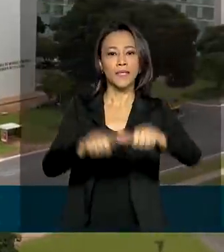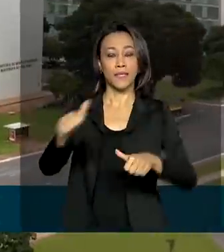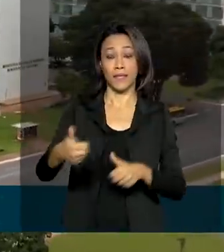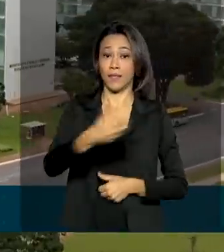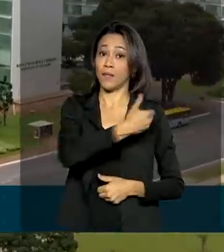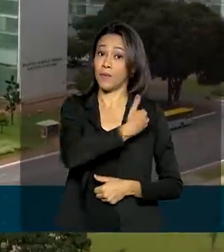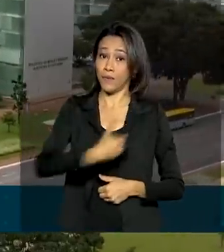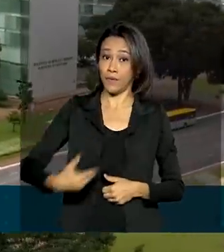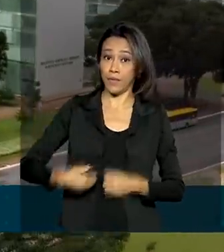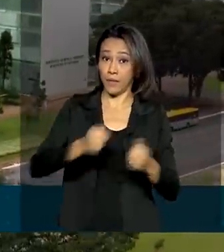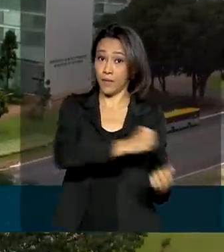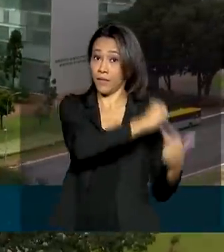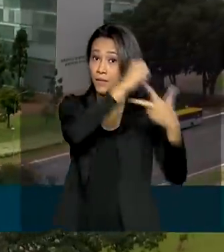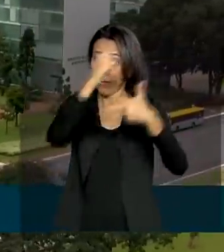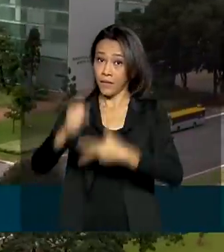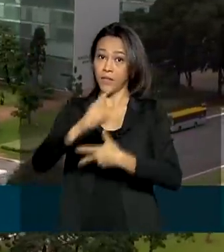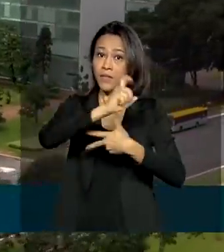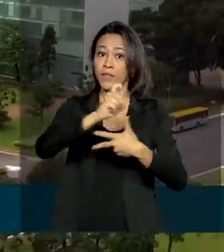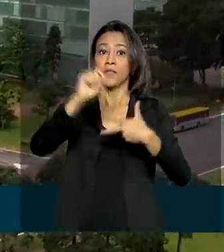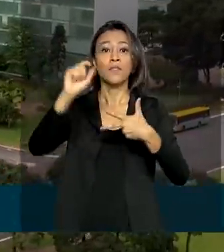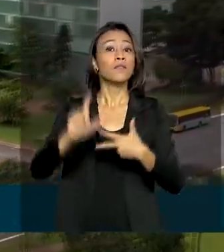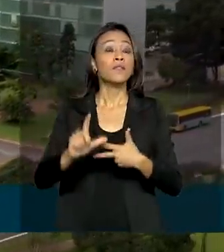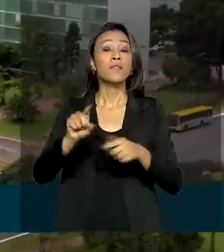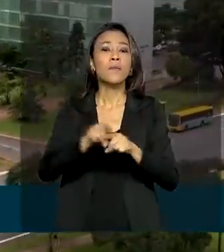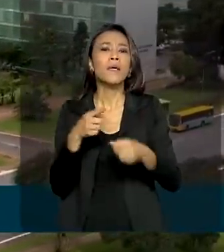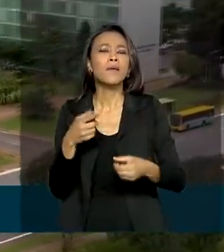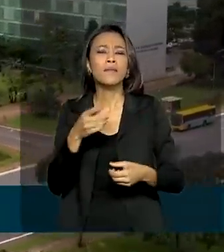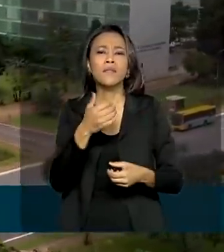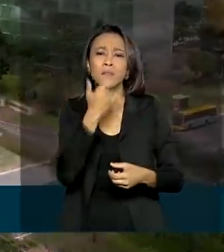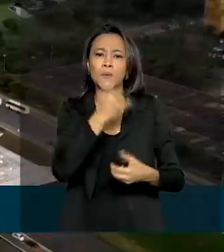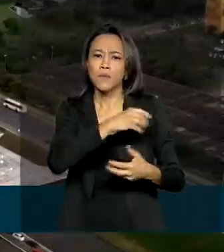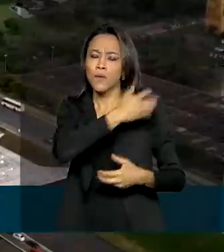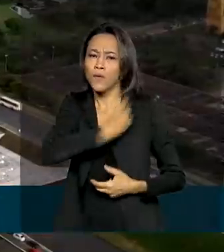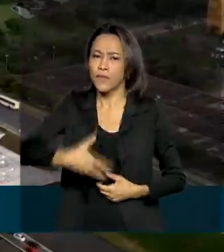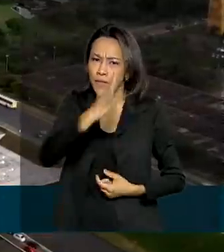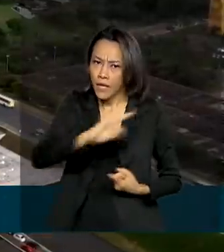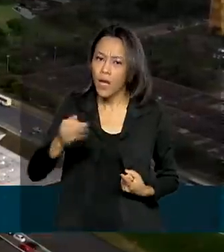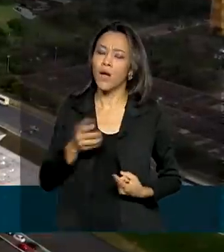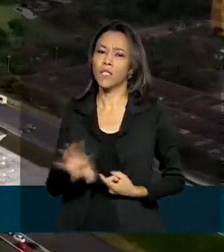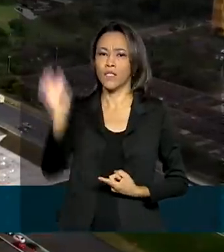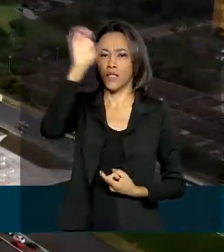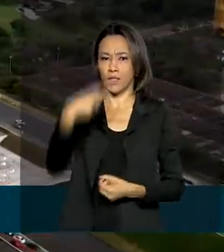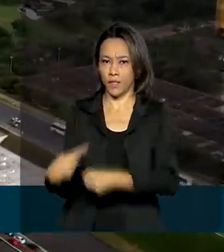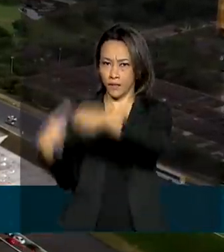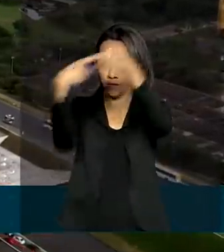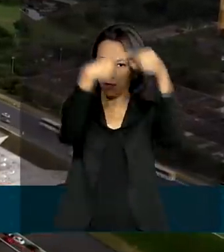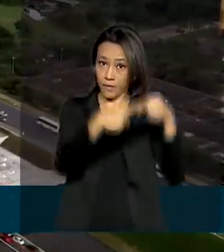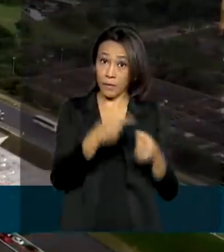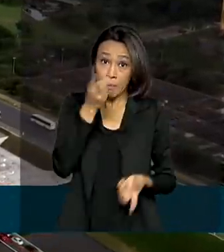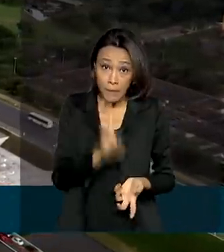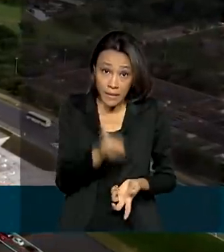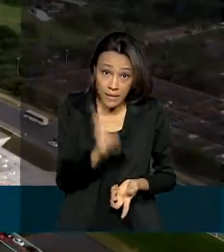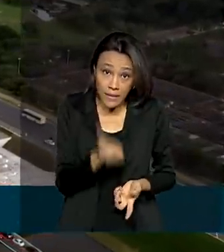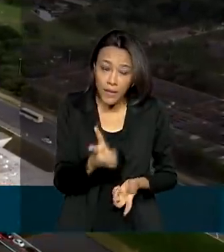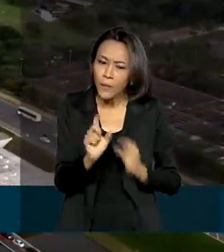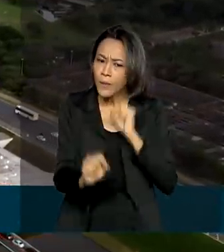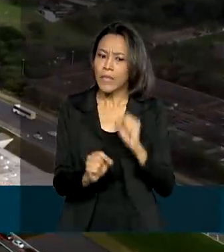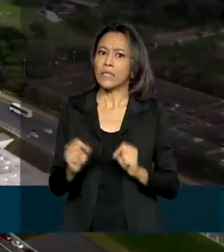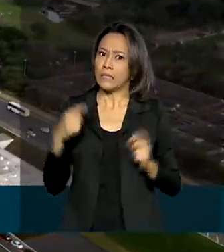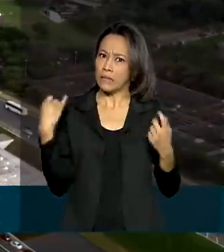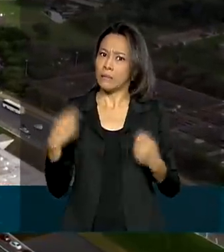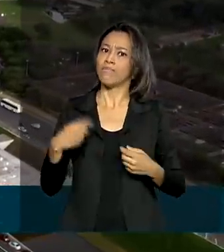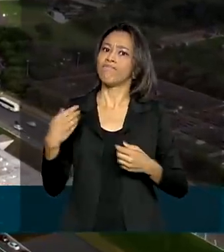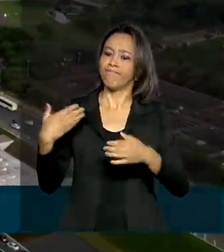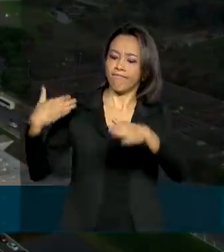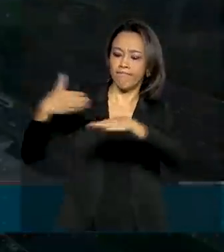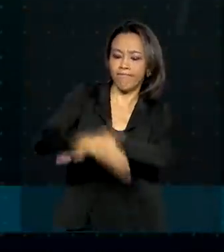poderes, para a União, Estados e Municípios. Por outro lado, mantém questões como a necessidade de concurso público para